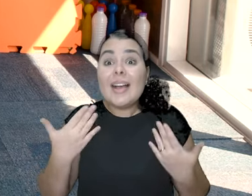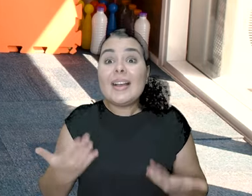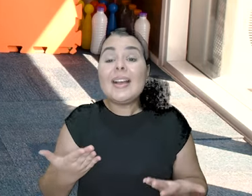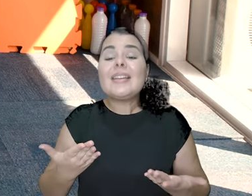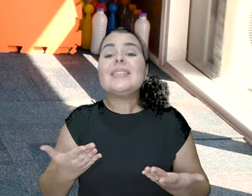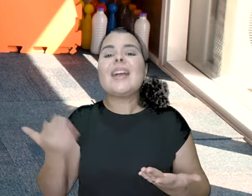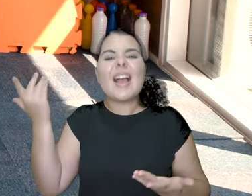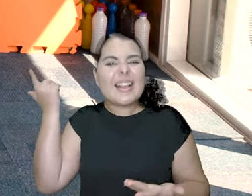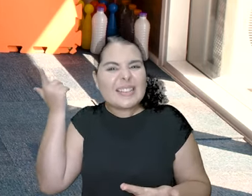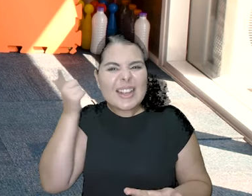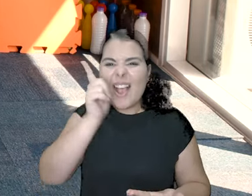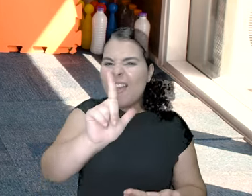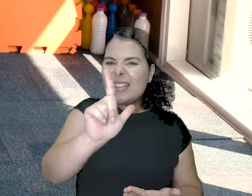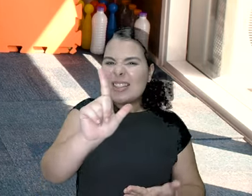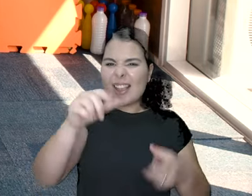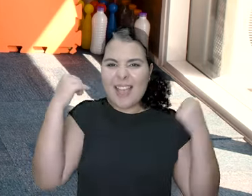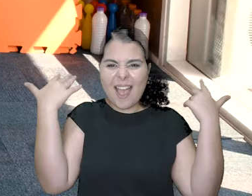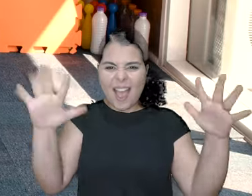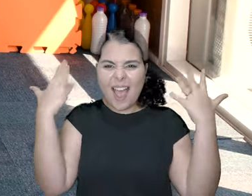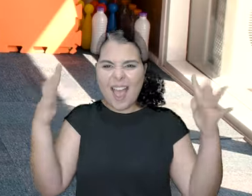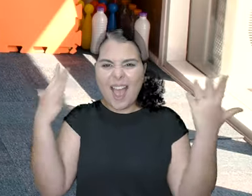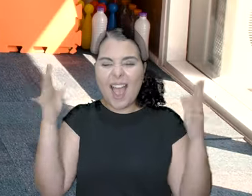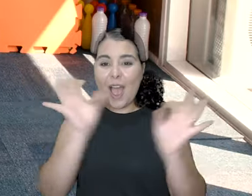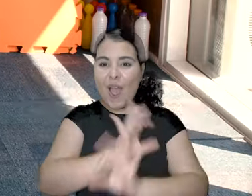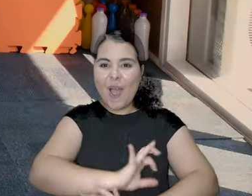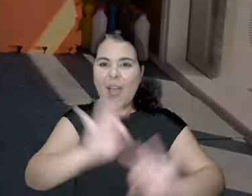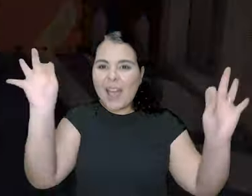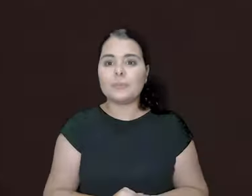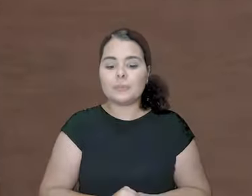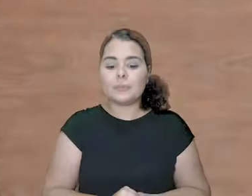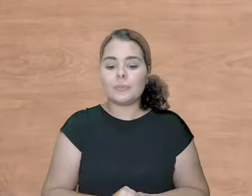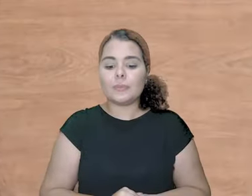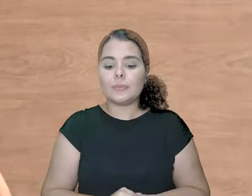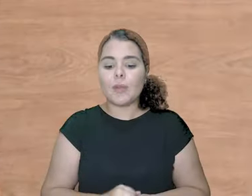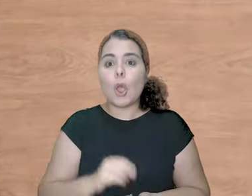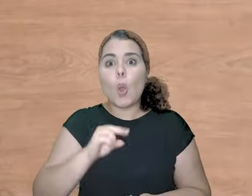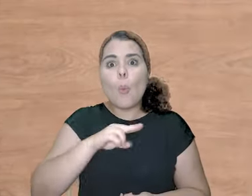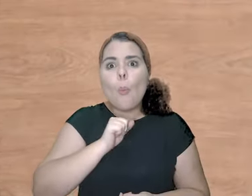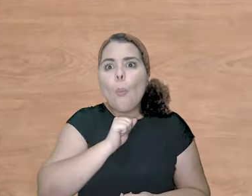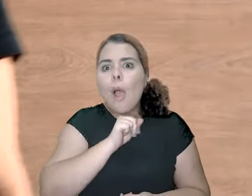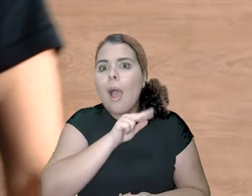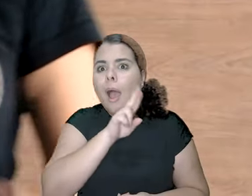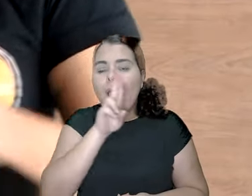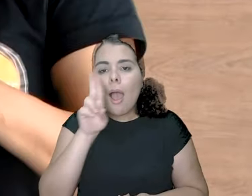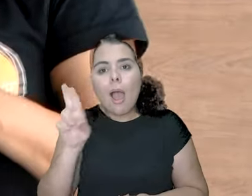terminando! Boa, pessoal! Uau!